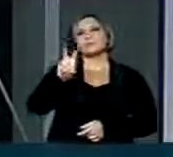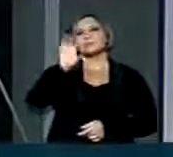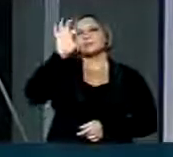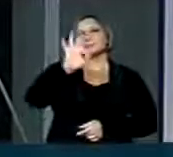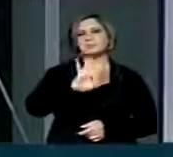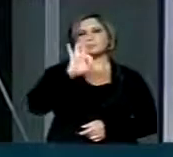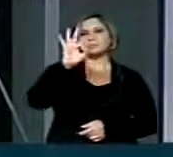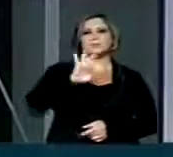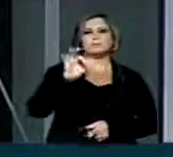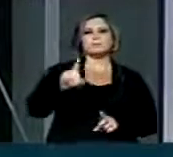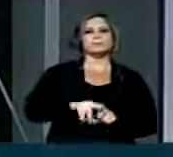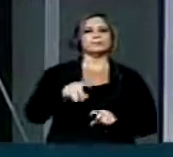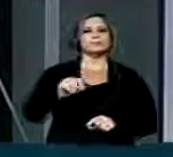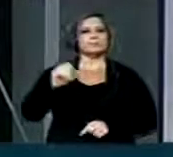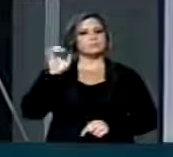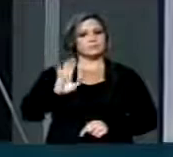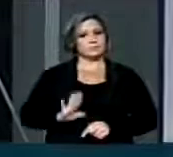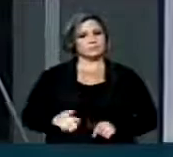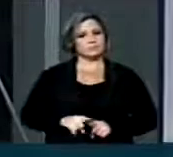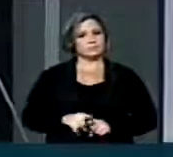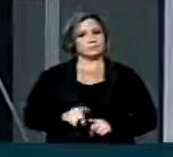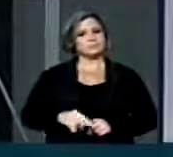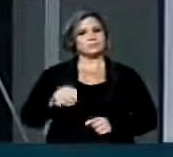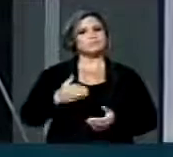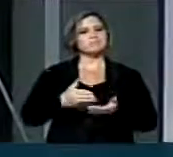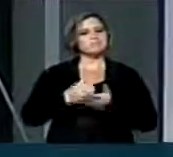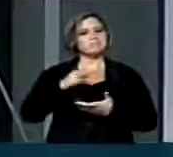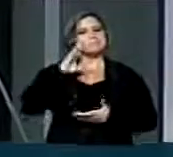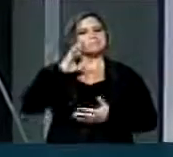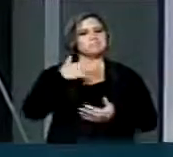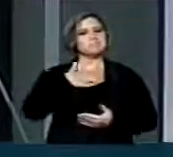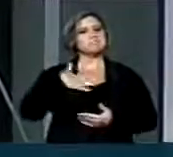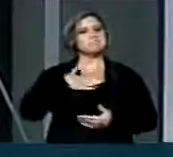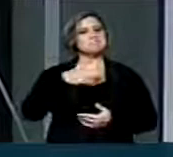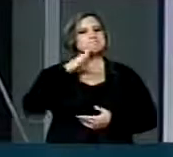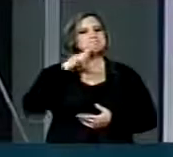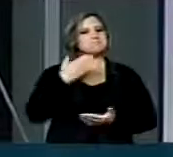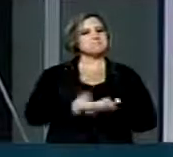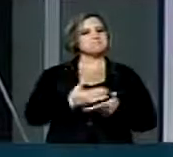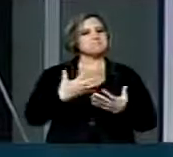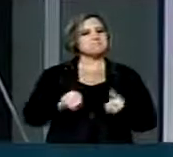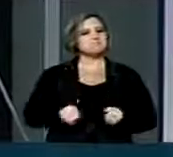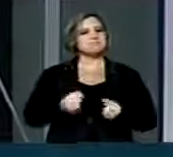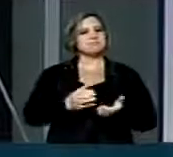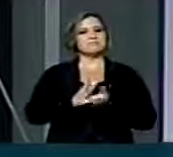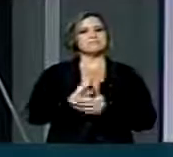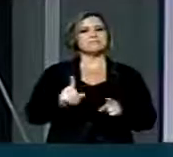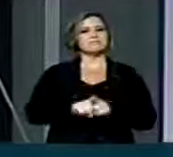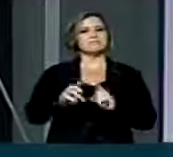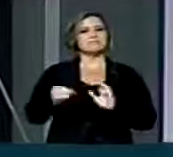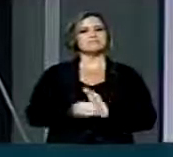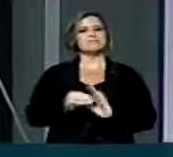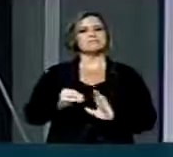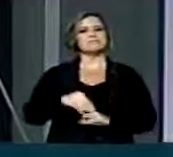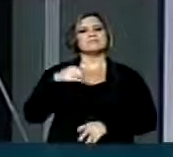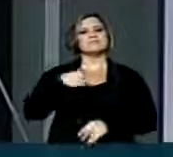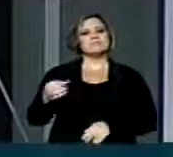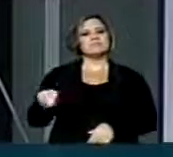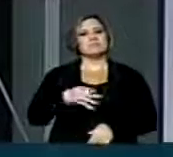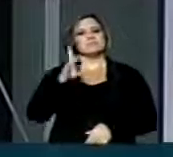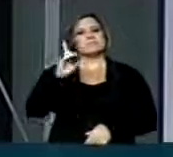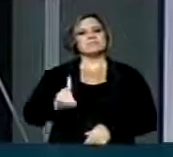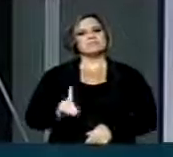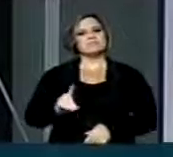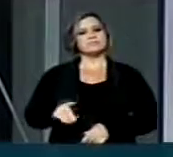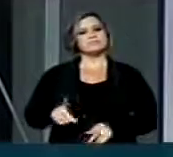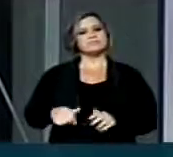% dos brasileiros aprovam a emenda constitucional que concede novos direitos às